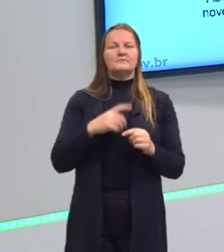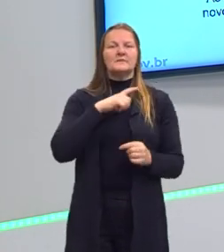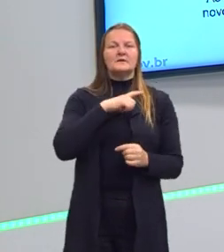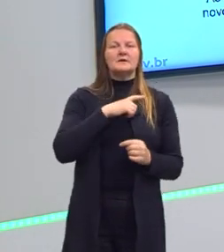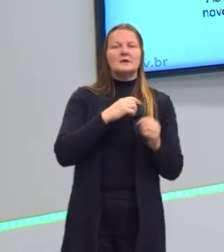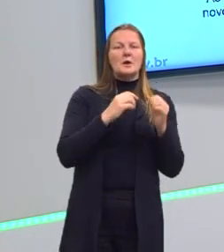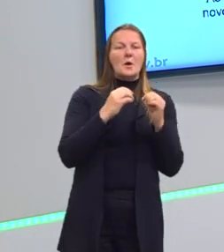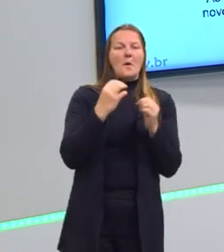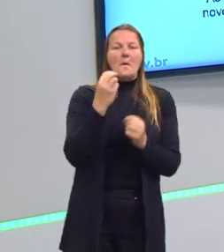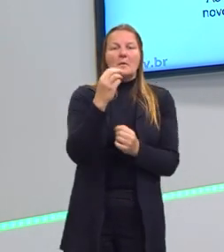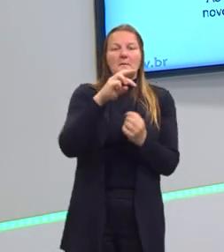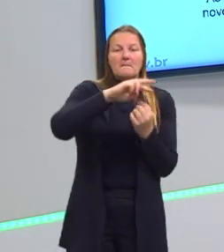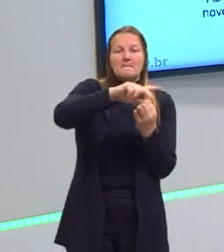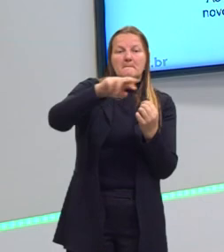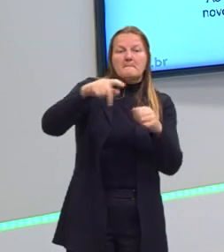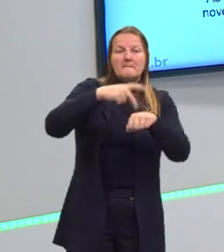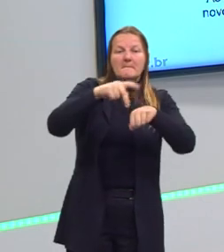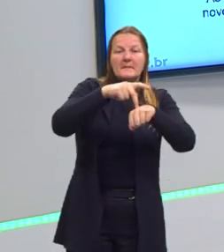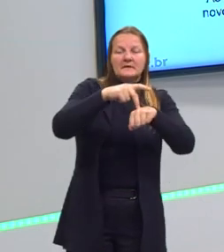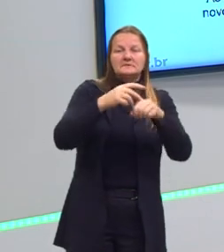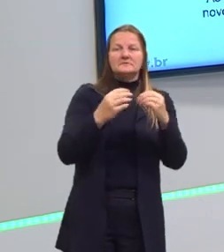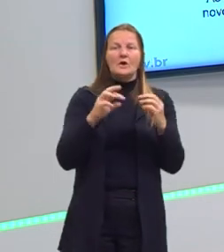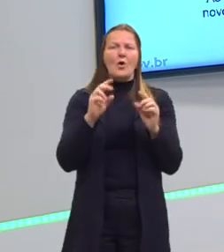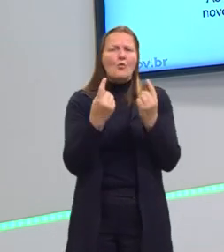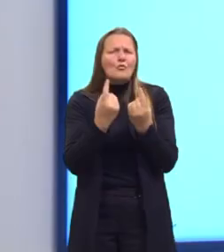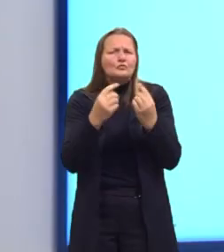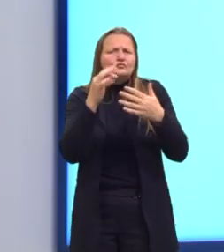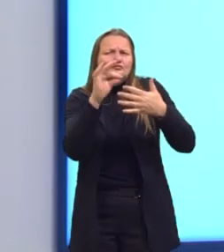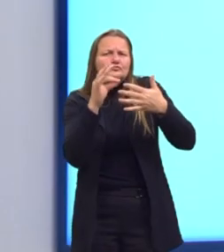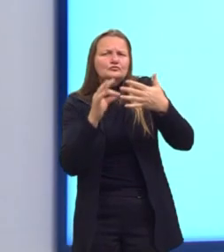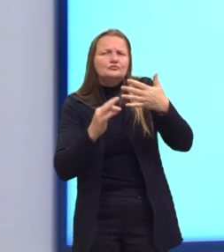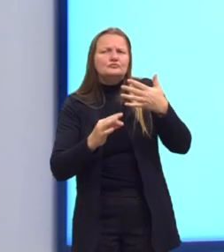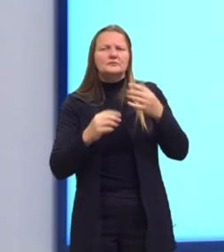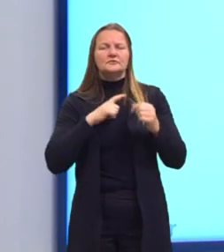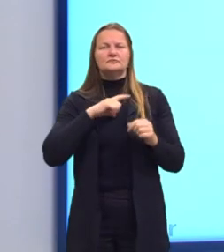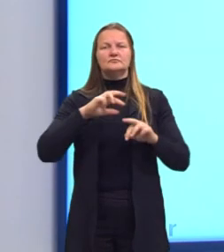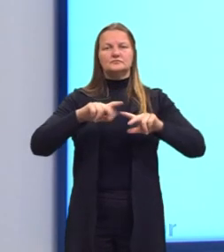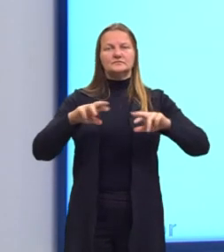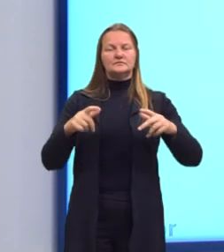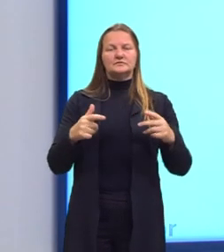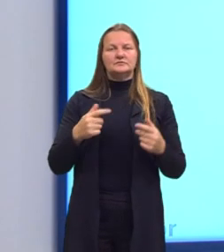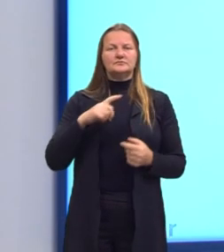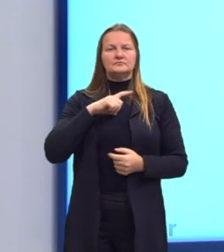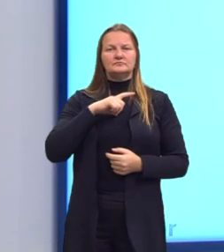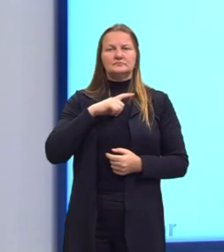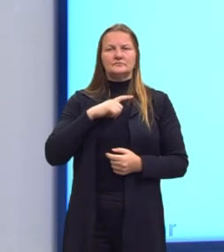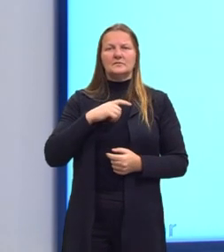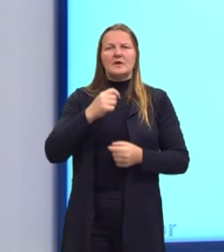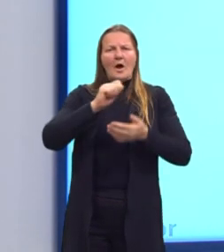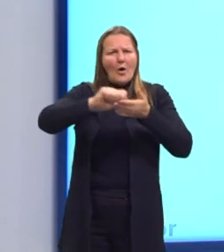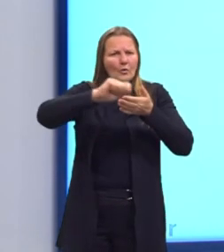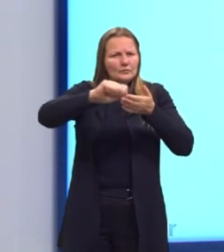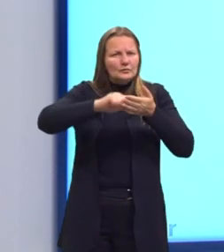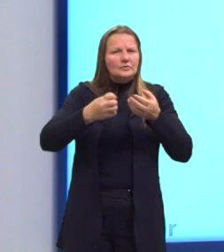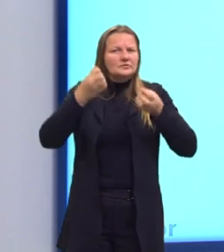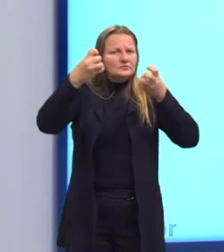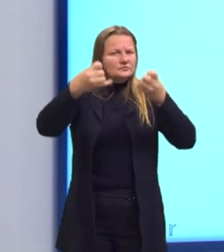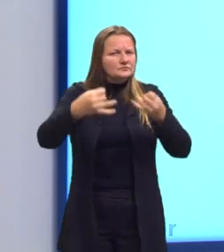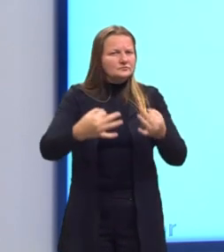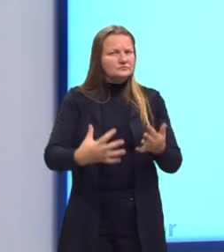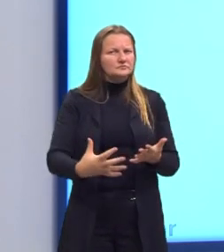Pense em multinacional, assim como algumas diferenças, mas alguns autores até